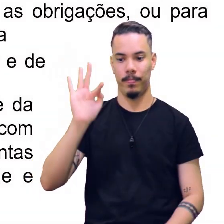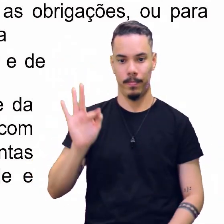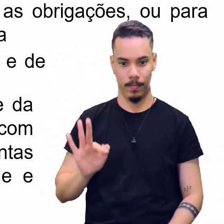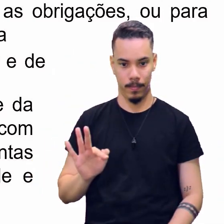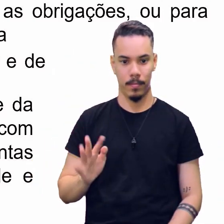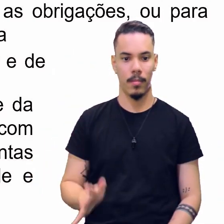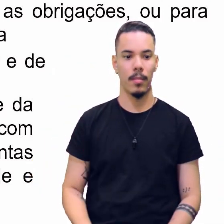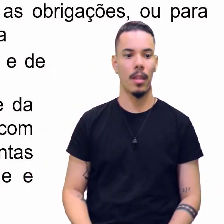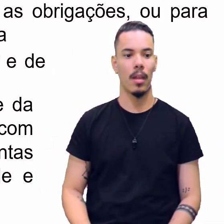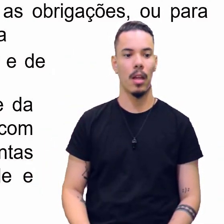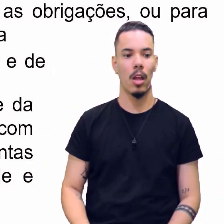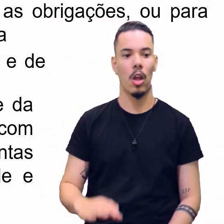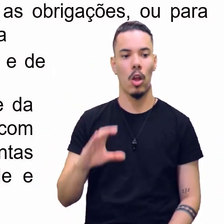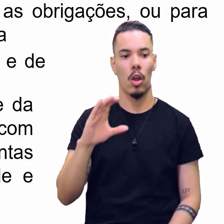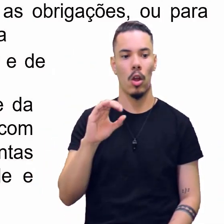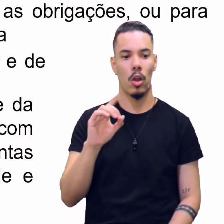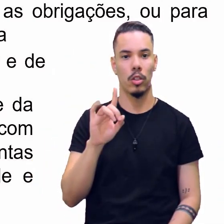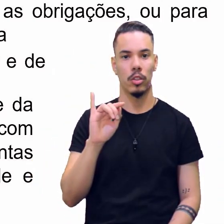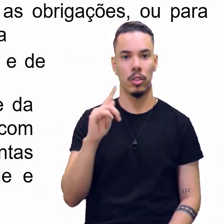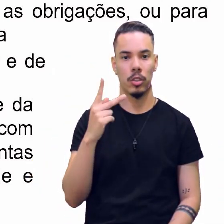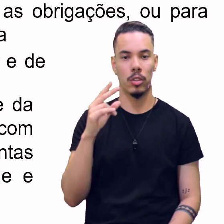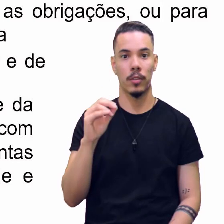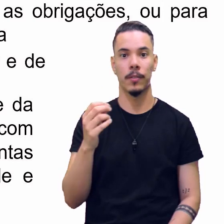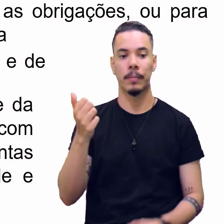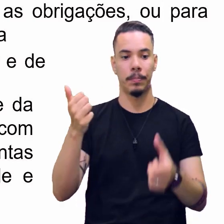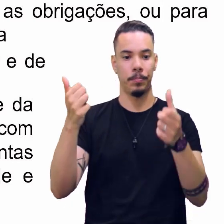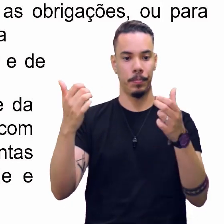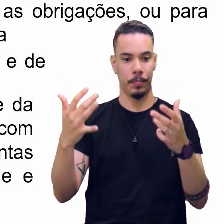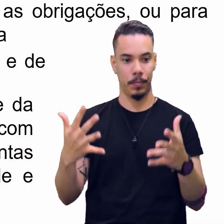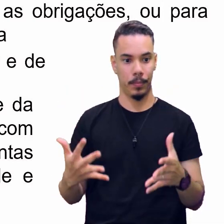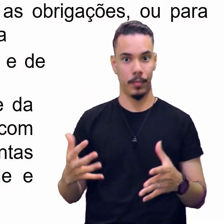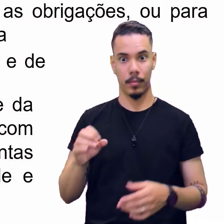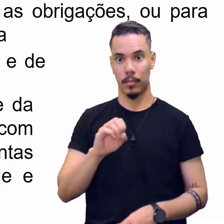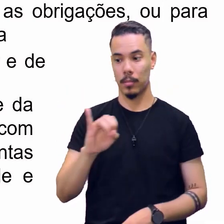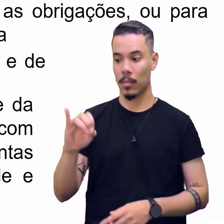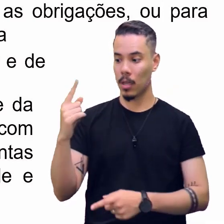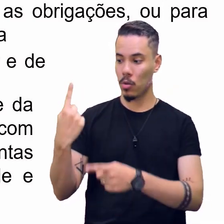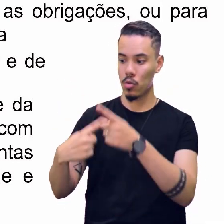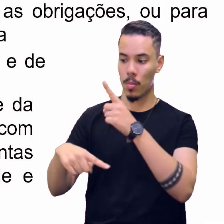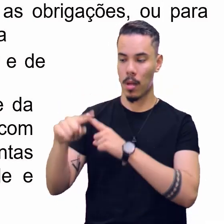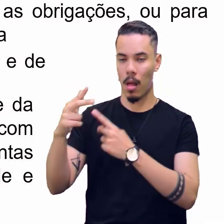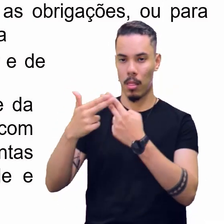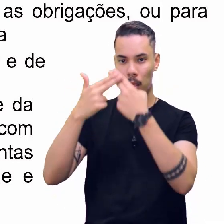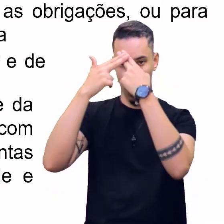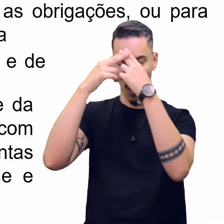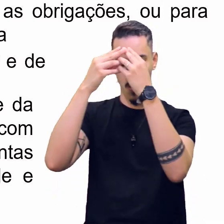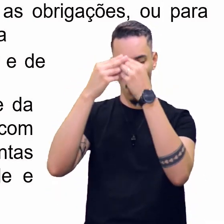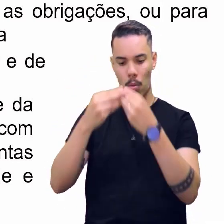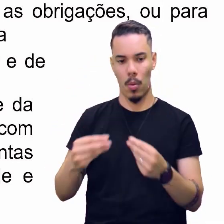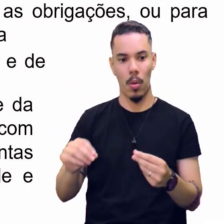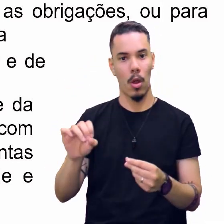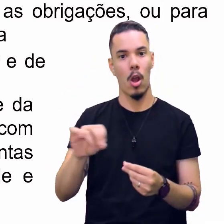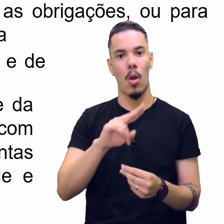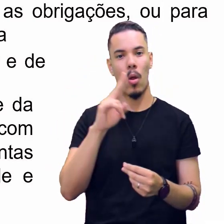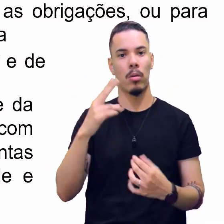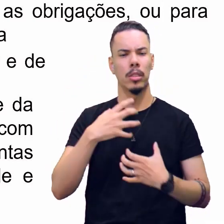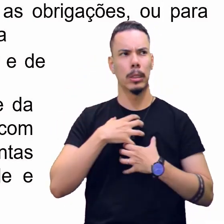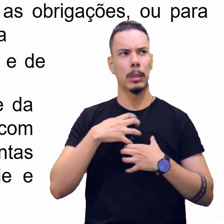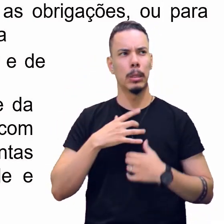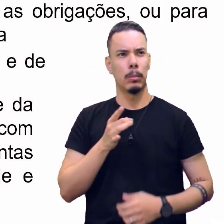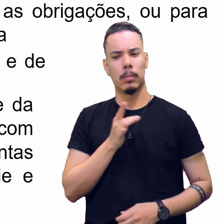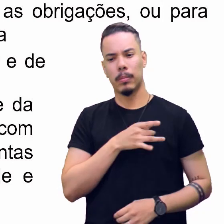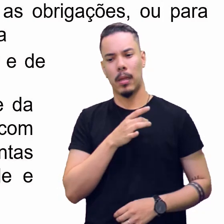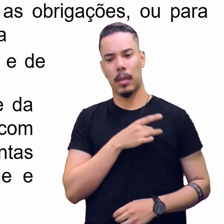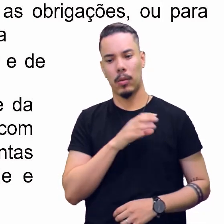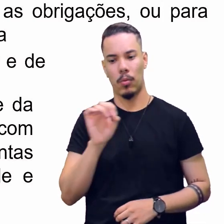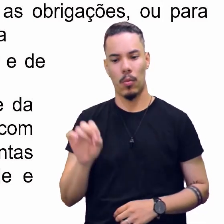Godinho cita que, seja para superar um trauma ou fobia, seja para